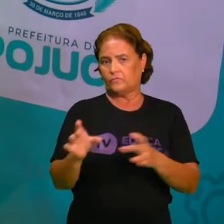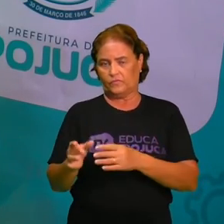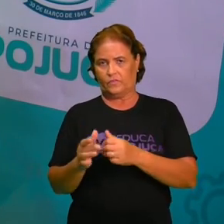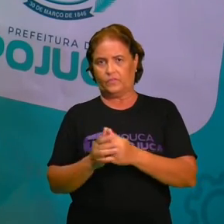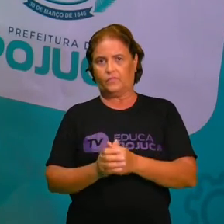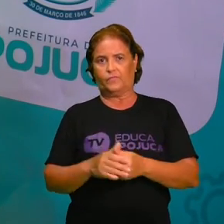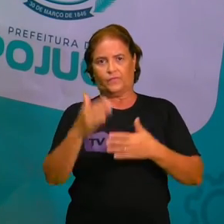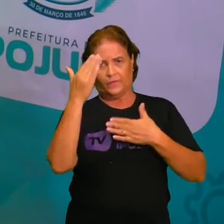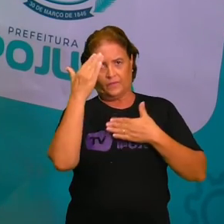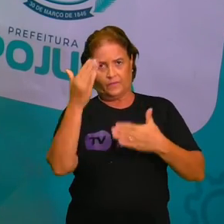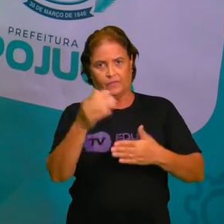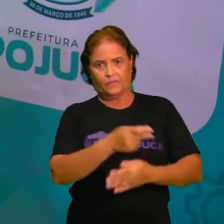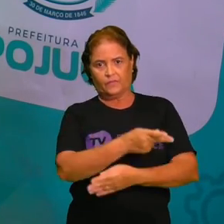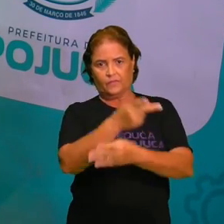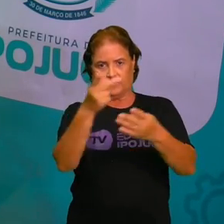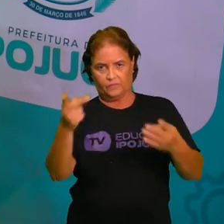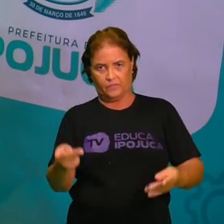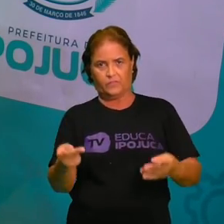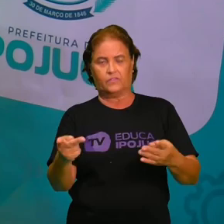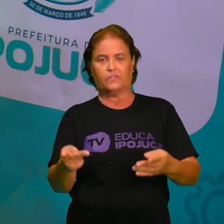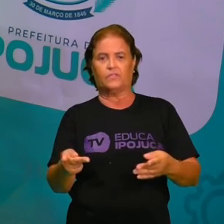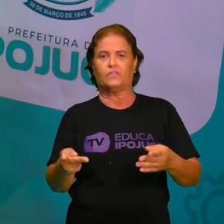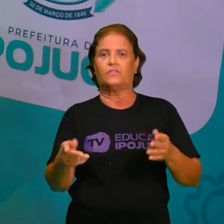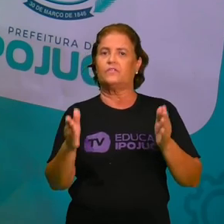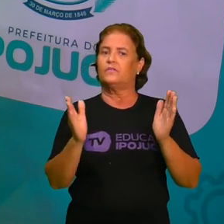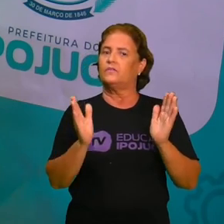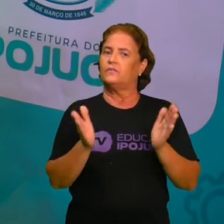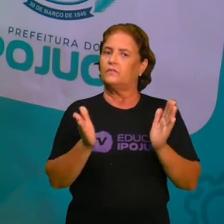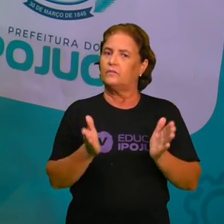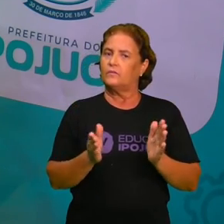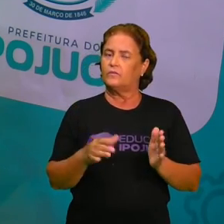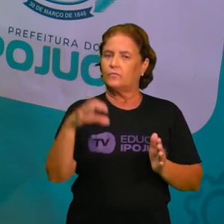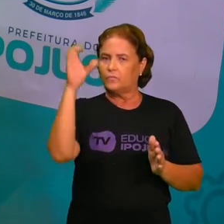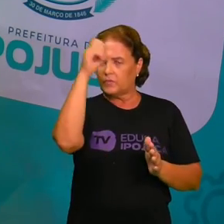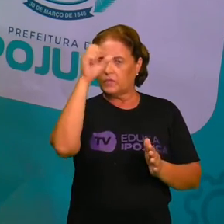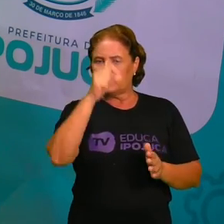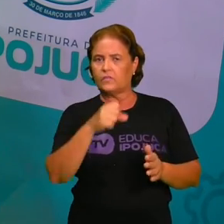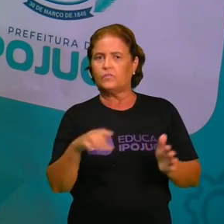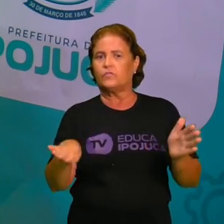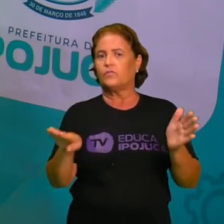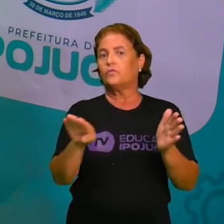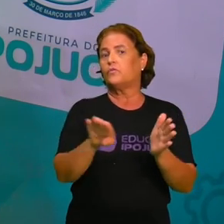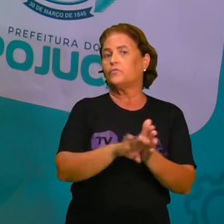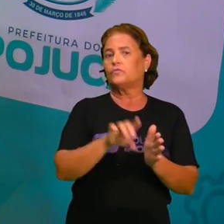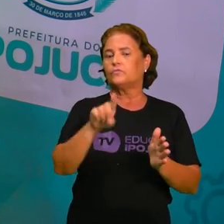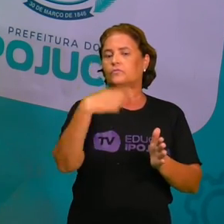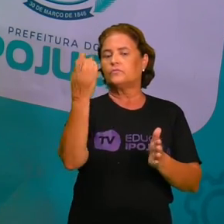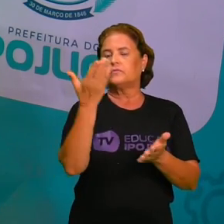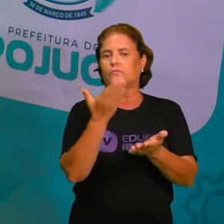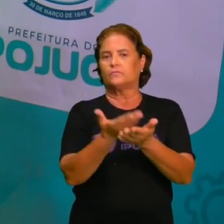Eu agradeço a vocês a esse momento de aprendizagem e conto com vocês na próxima aula.